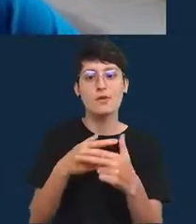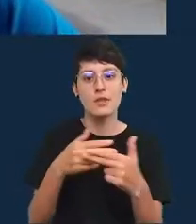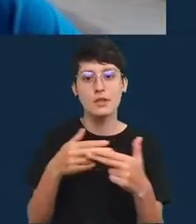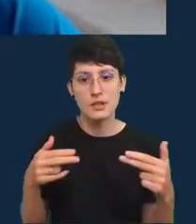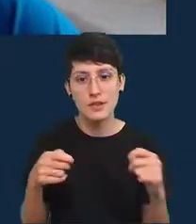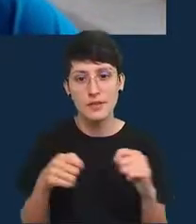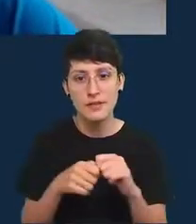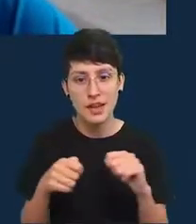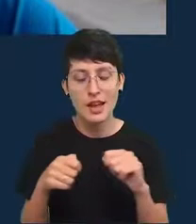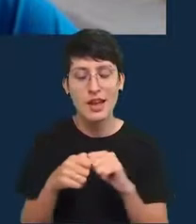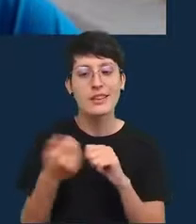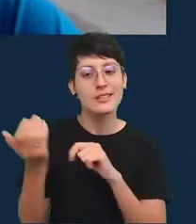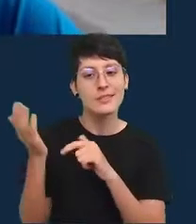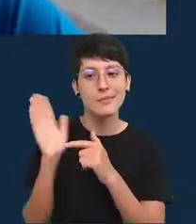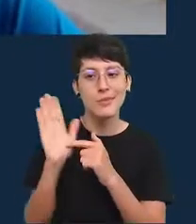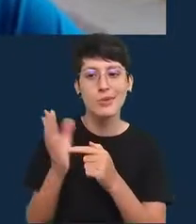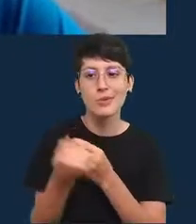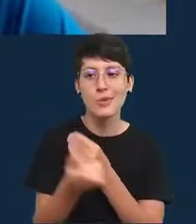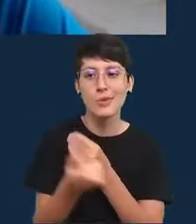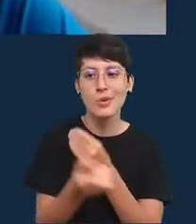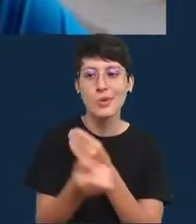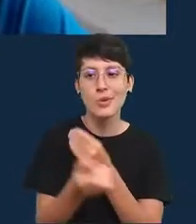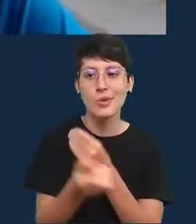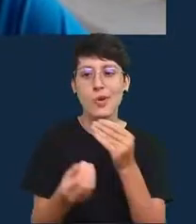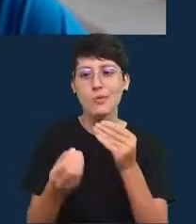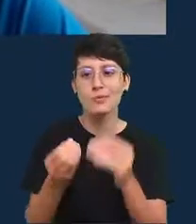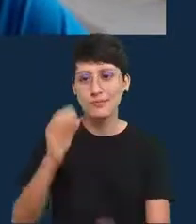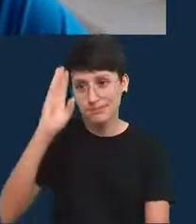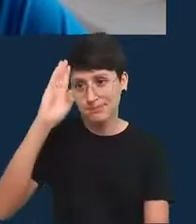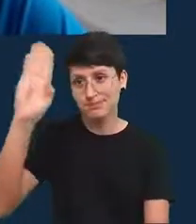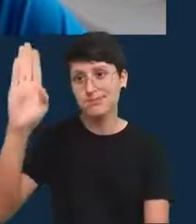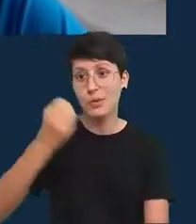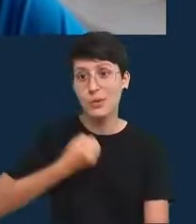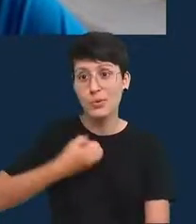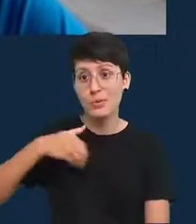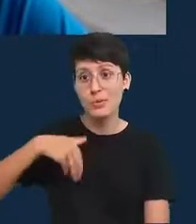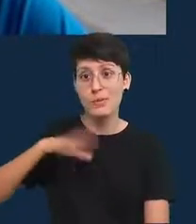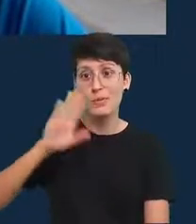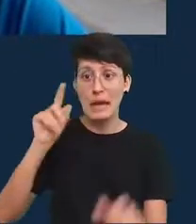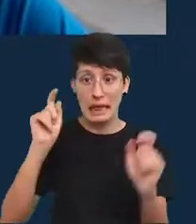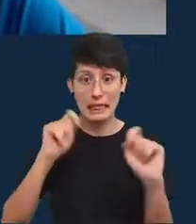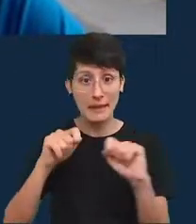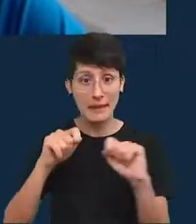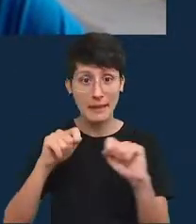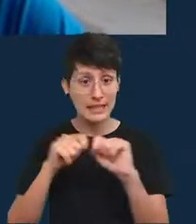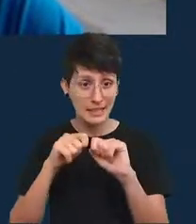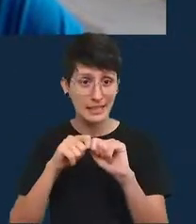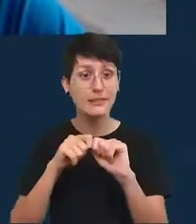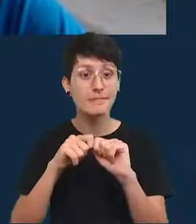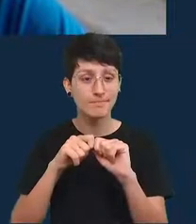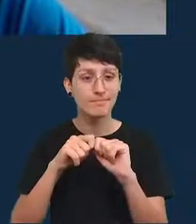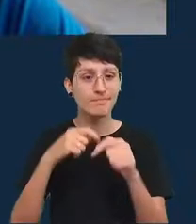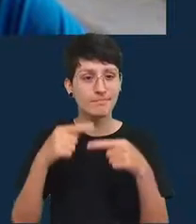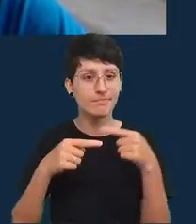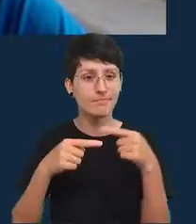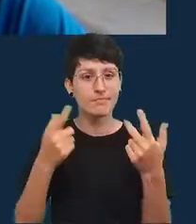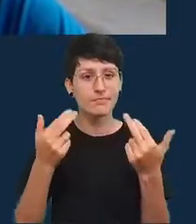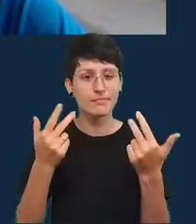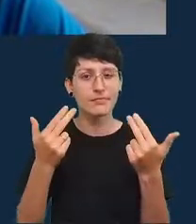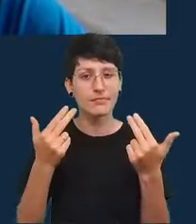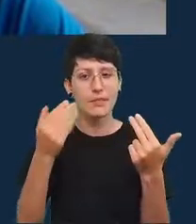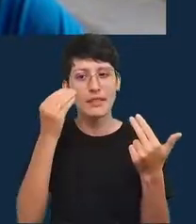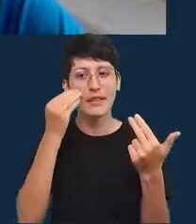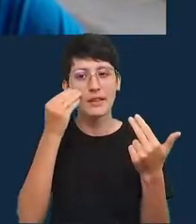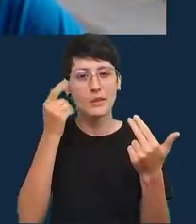mostrou as estimativas centrais que era o número mais provável para cada país e depois a gente meio que obteve mais